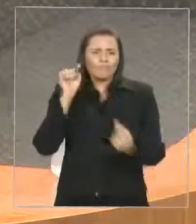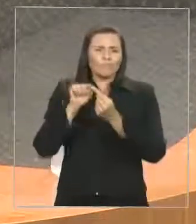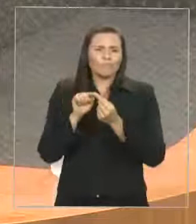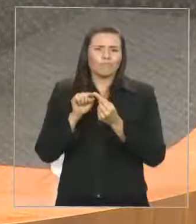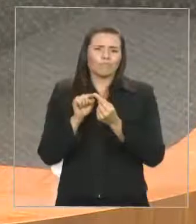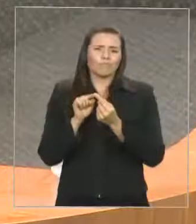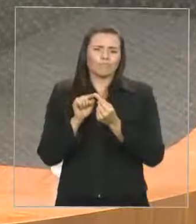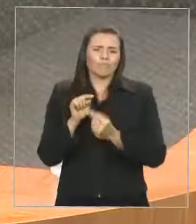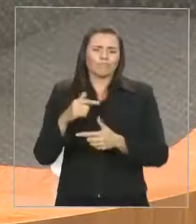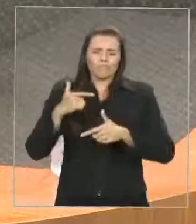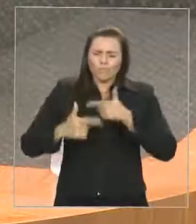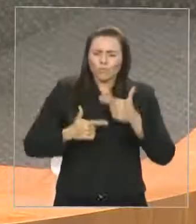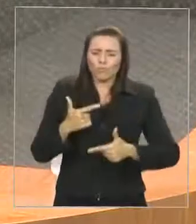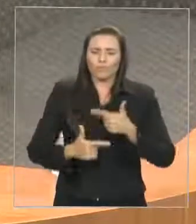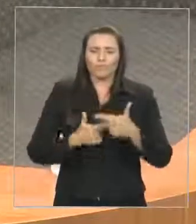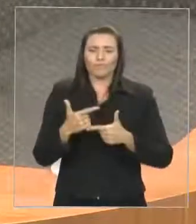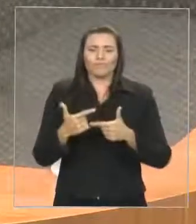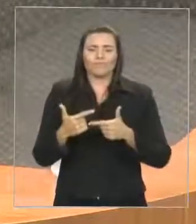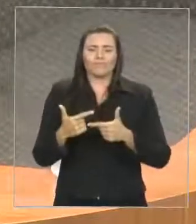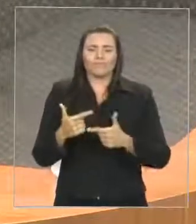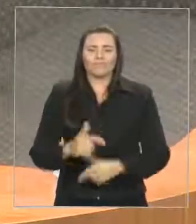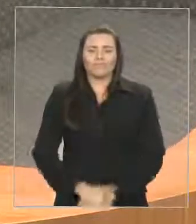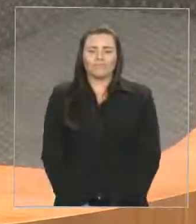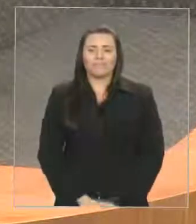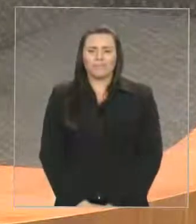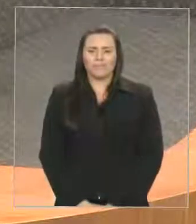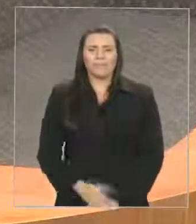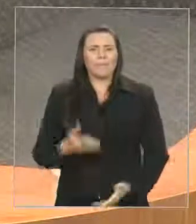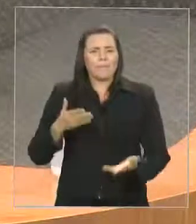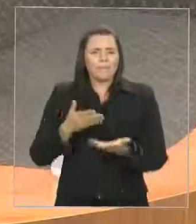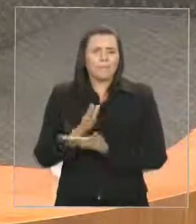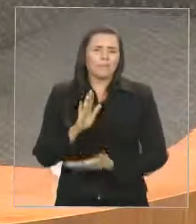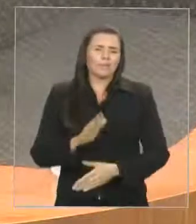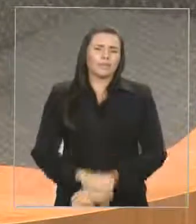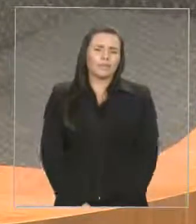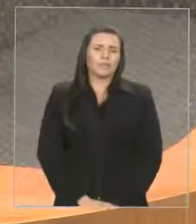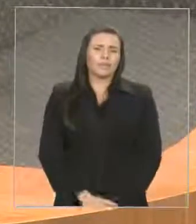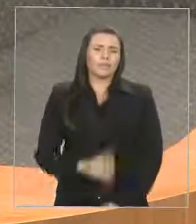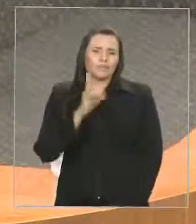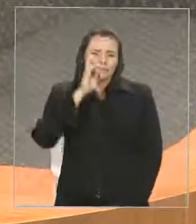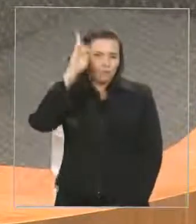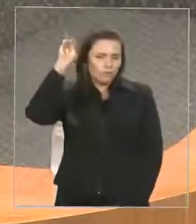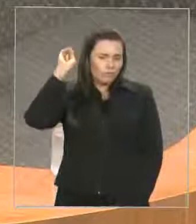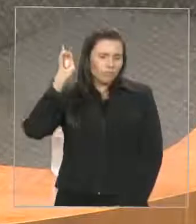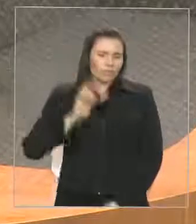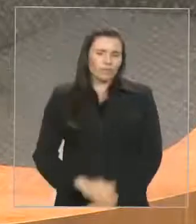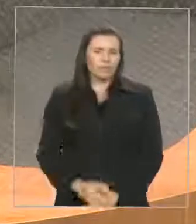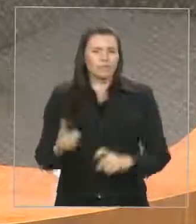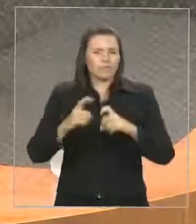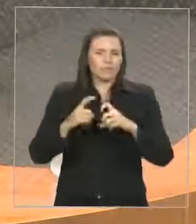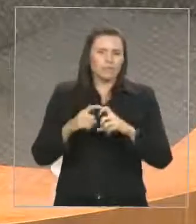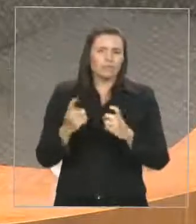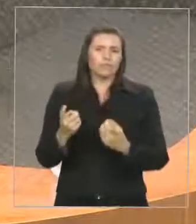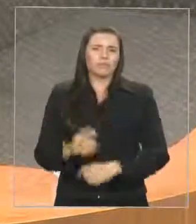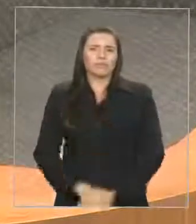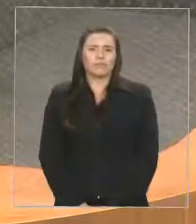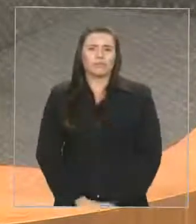mudar de vida, para passar no vestibular, para direito, para medicina, para odonto, para engenharia.